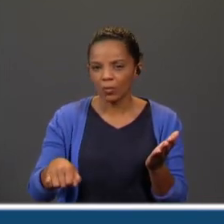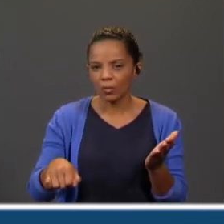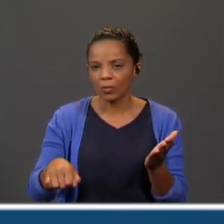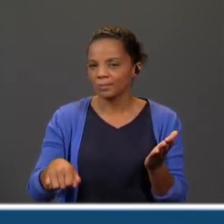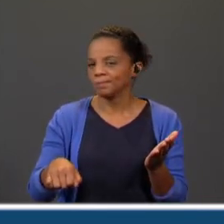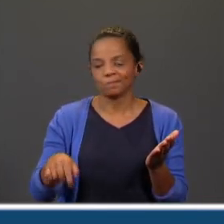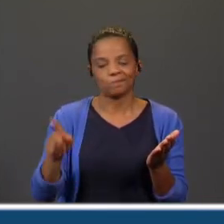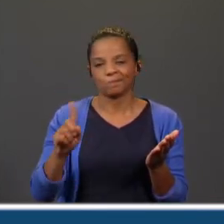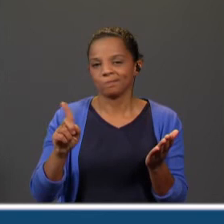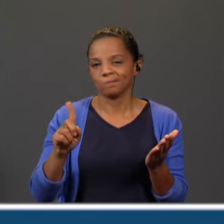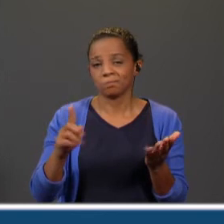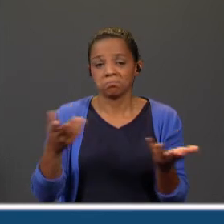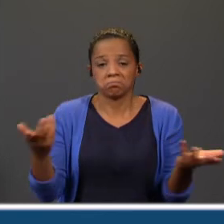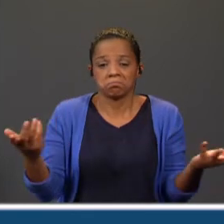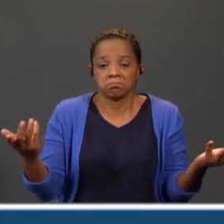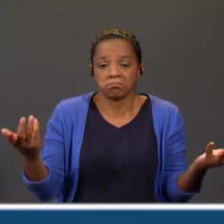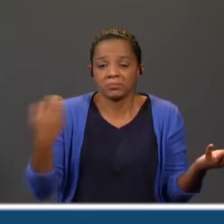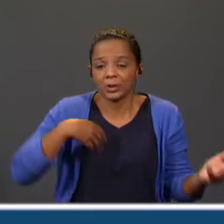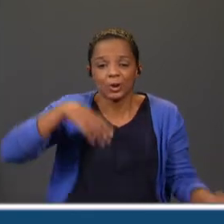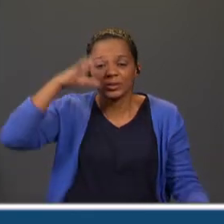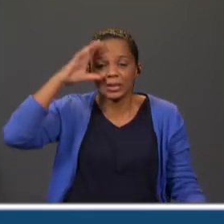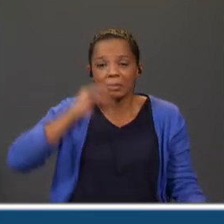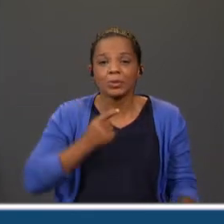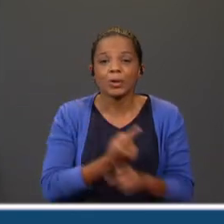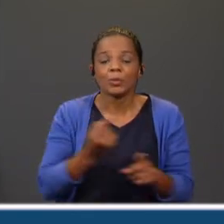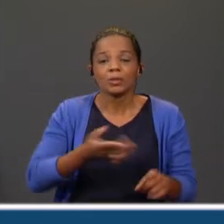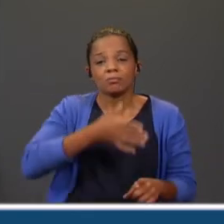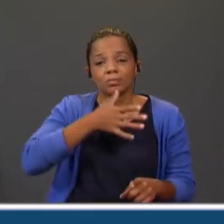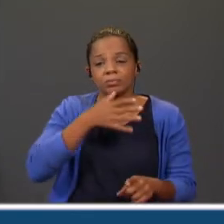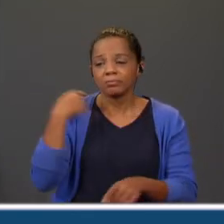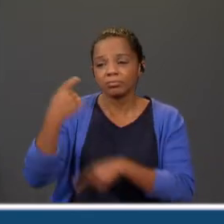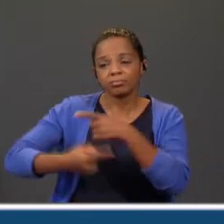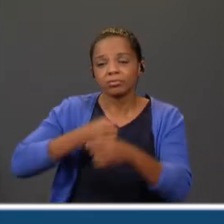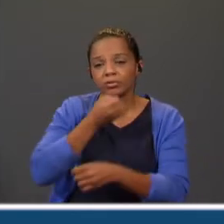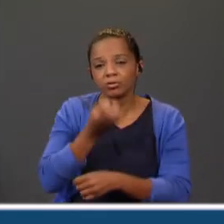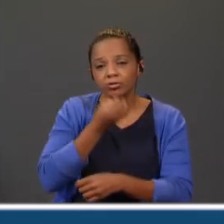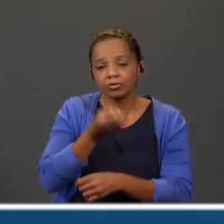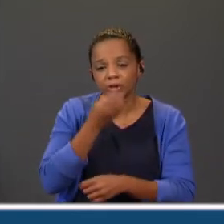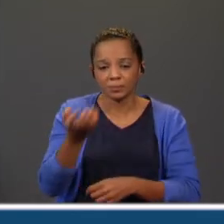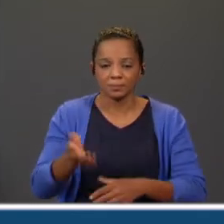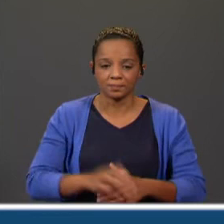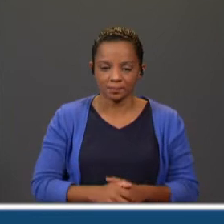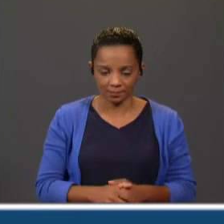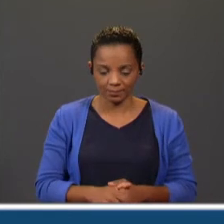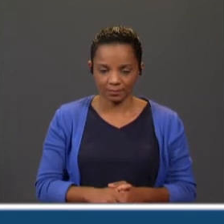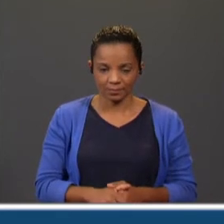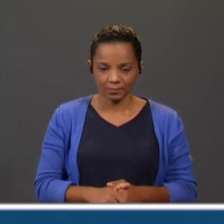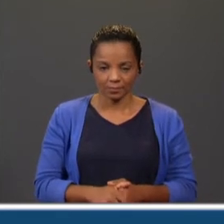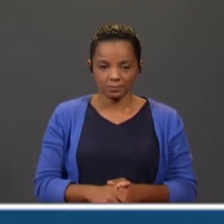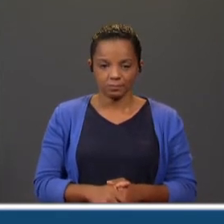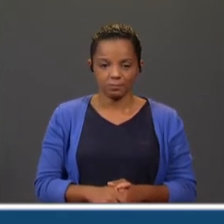Não. Nós não sabemos, pois não, porque ele vai passando oralmente de geração em geração.